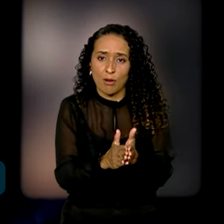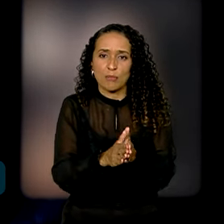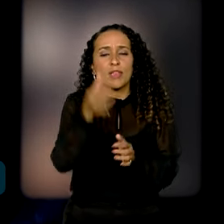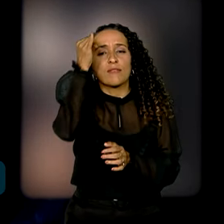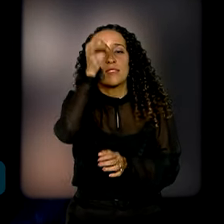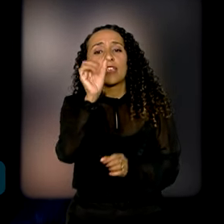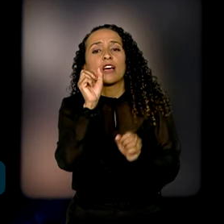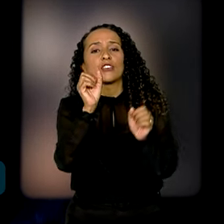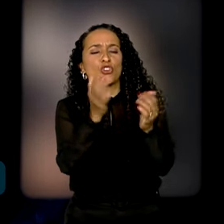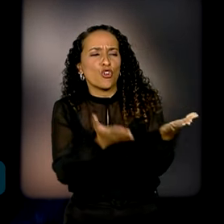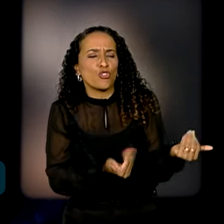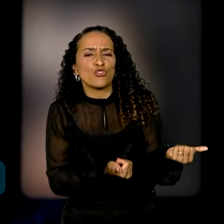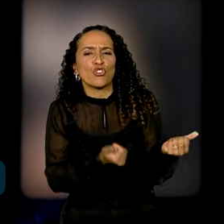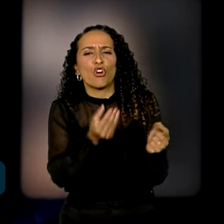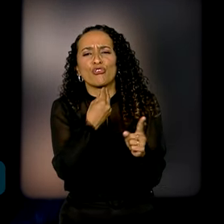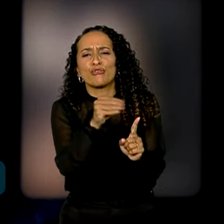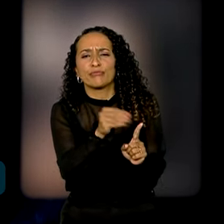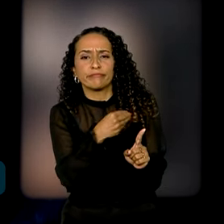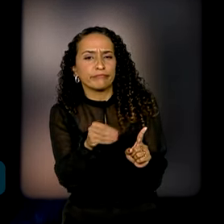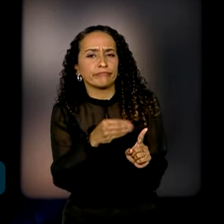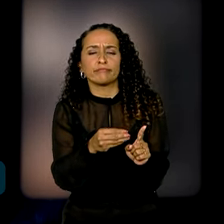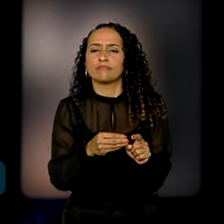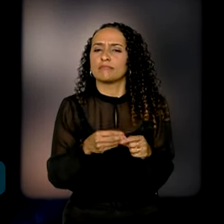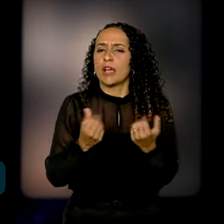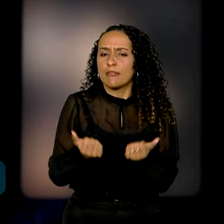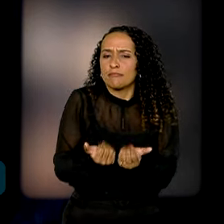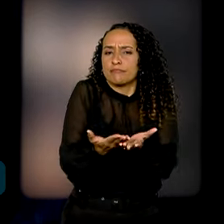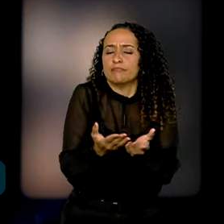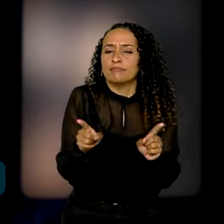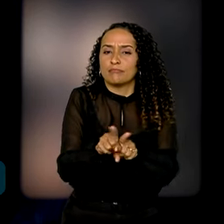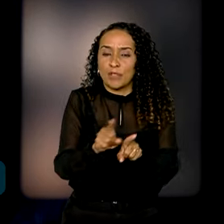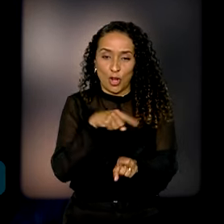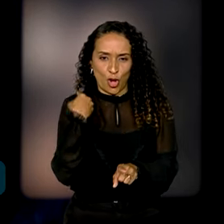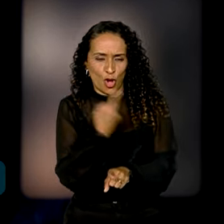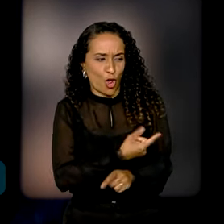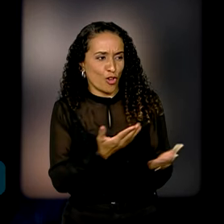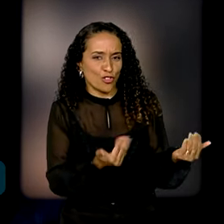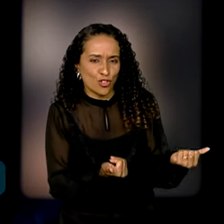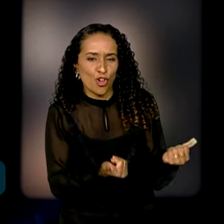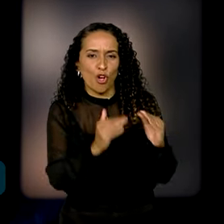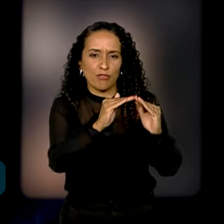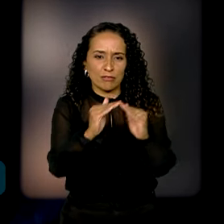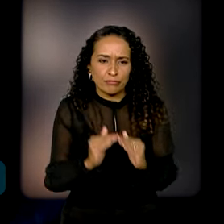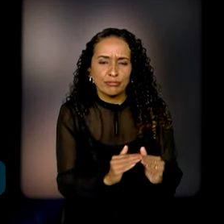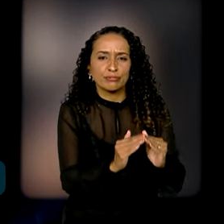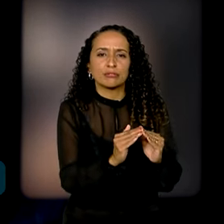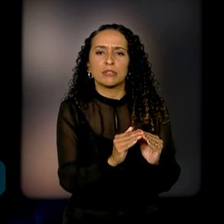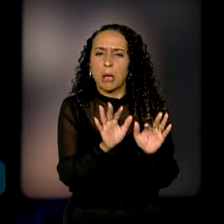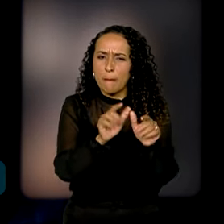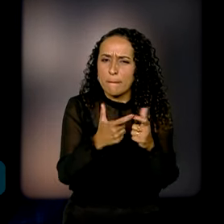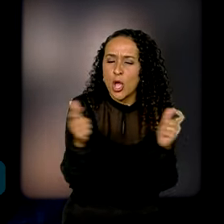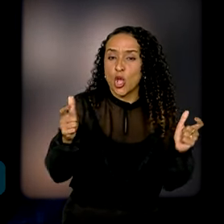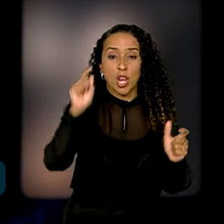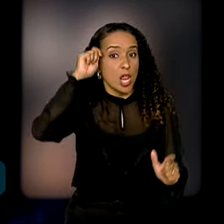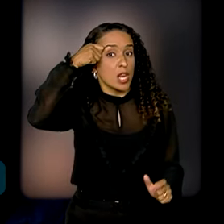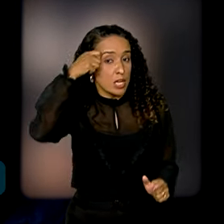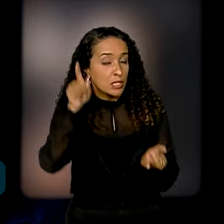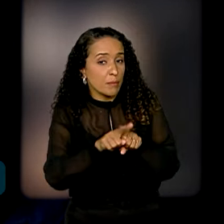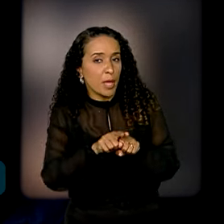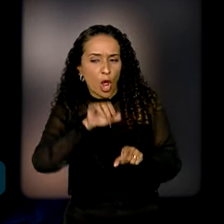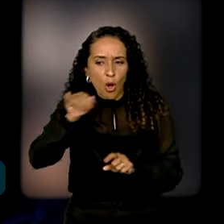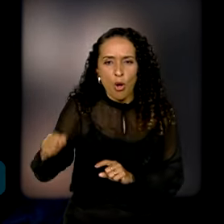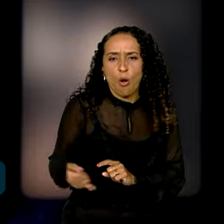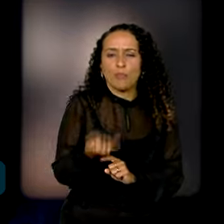evitando que os jovens fiquem vulneráveis, proporcionando para nós, jovens periféricos e, em sua maioria, negros, a